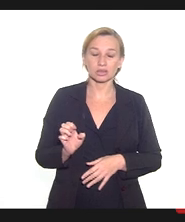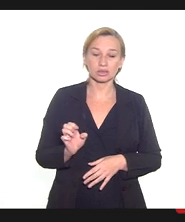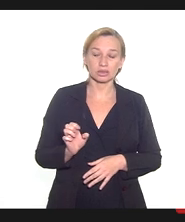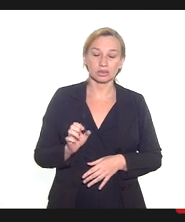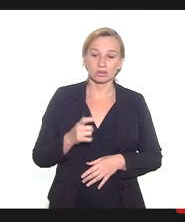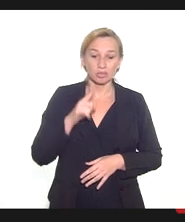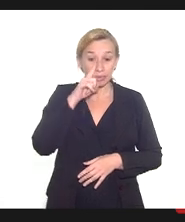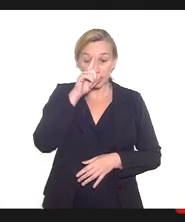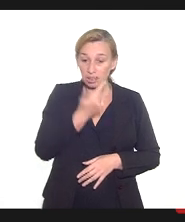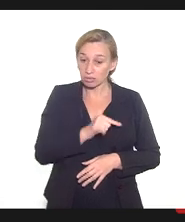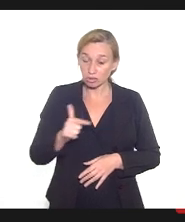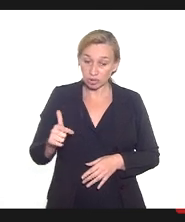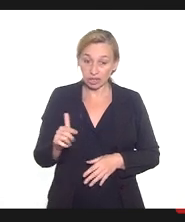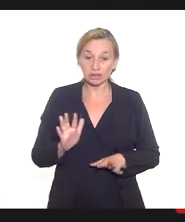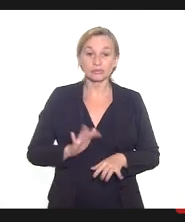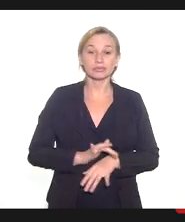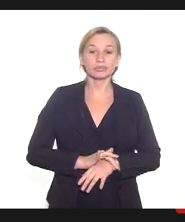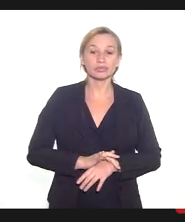mecanismo é imune,